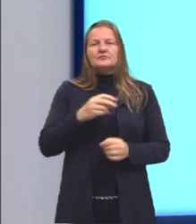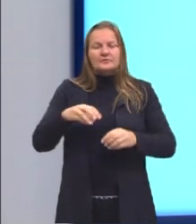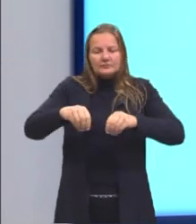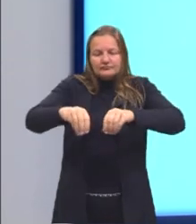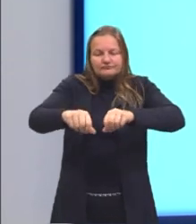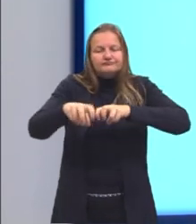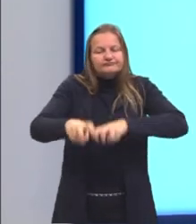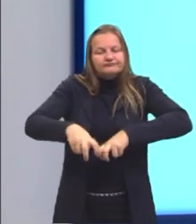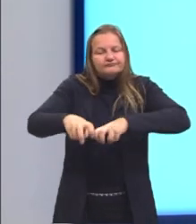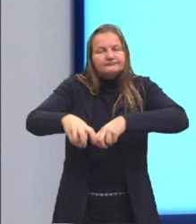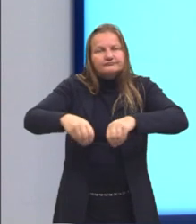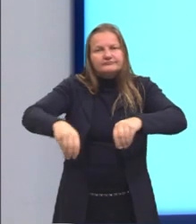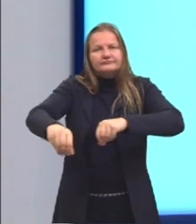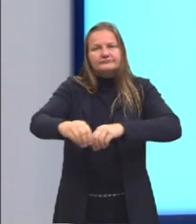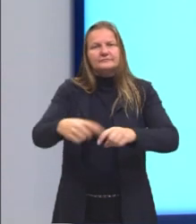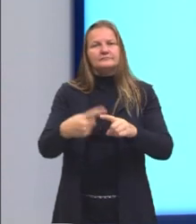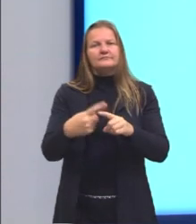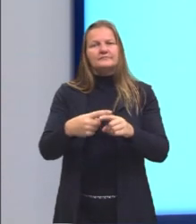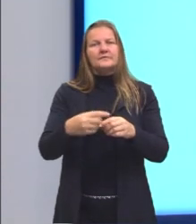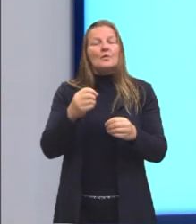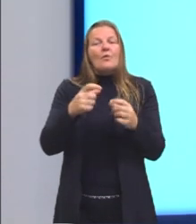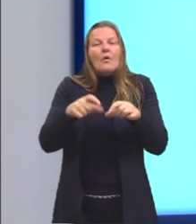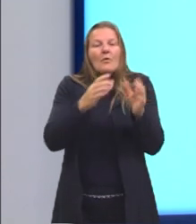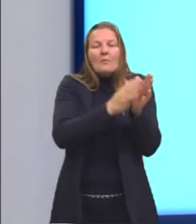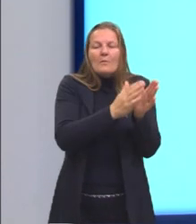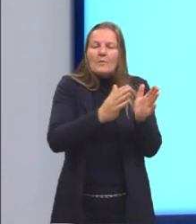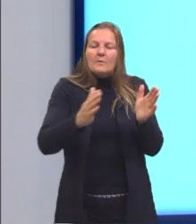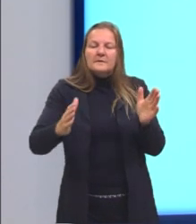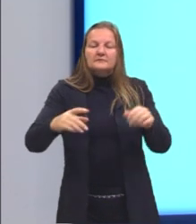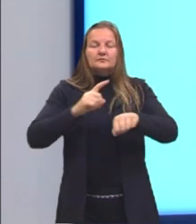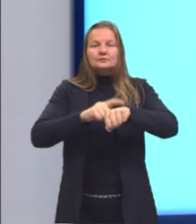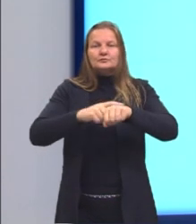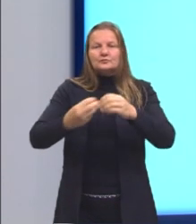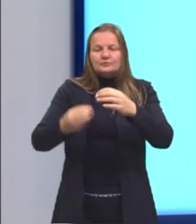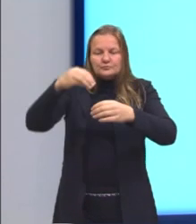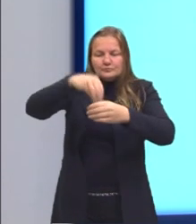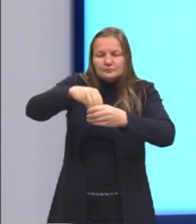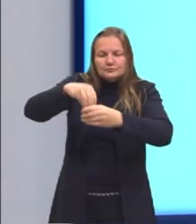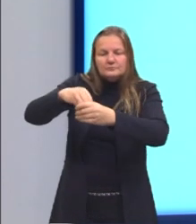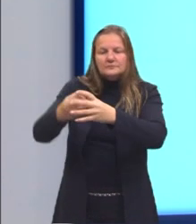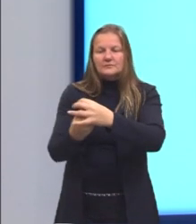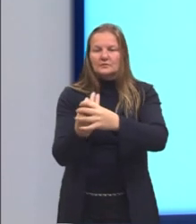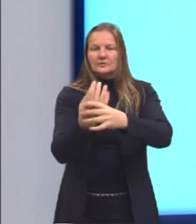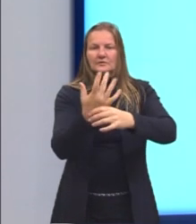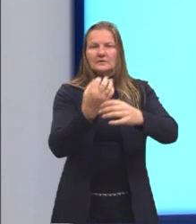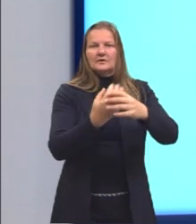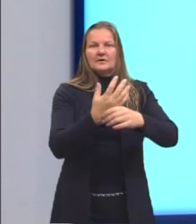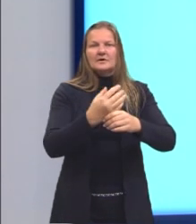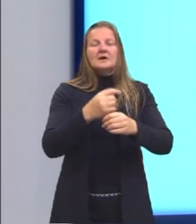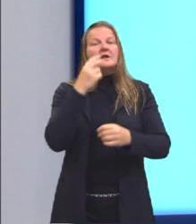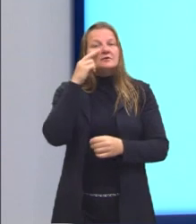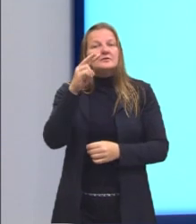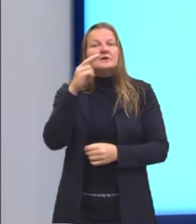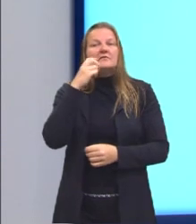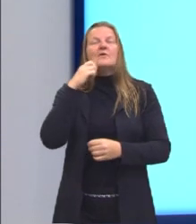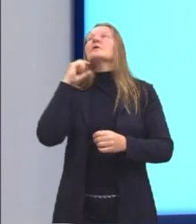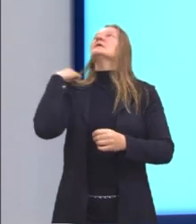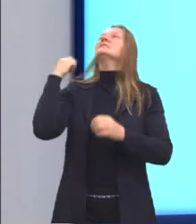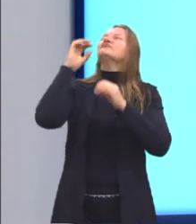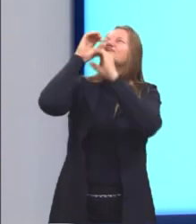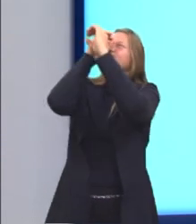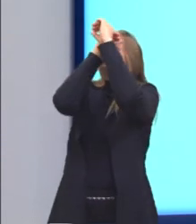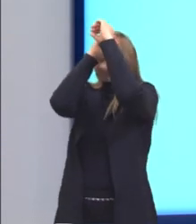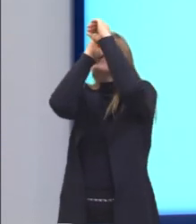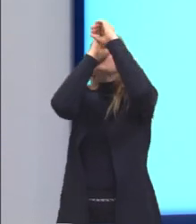terra. Para determinar os melhores períodos de plantio e colheita, eles se guiavam pelo movimento dos astros no céu.